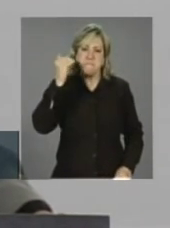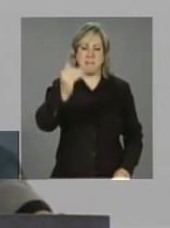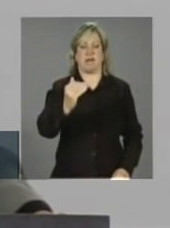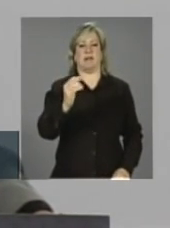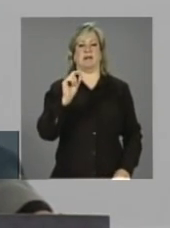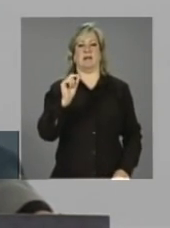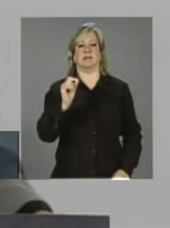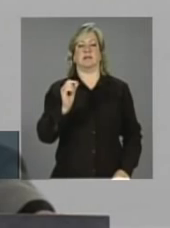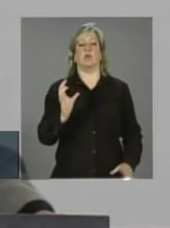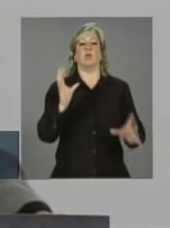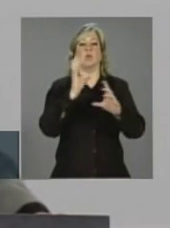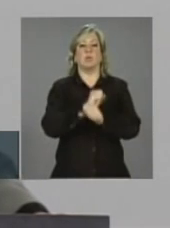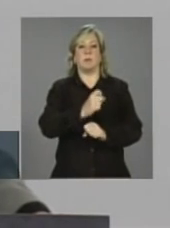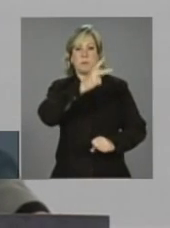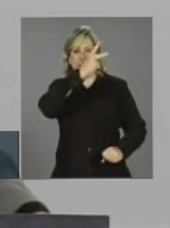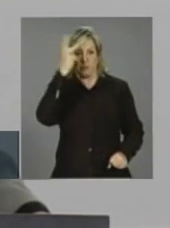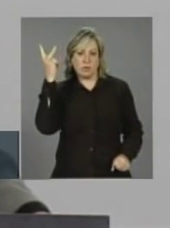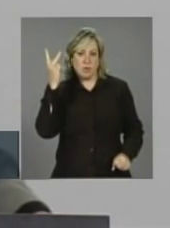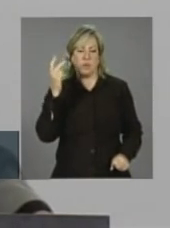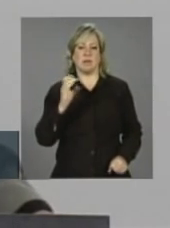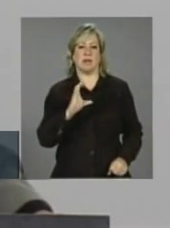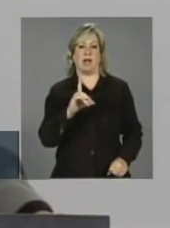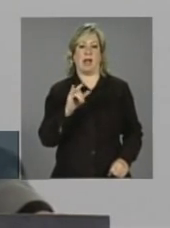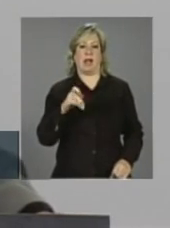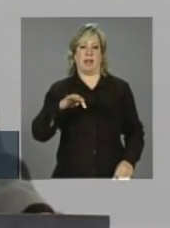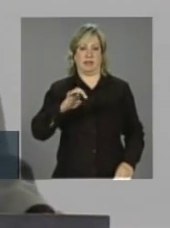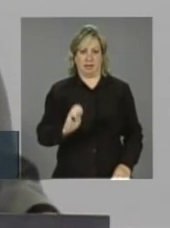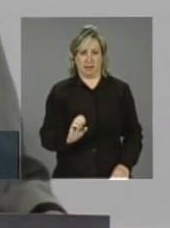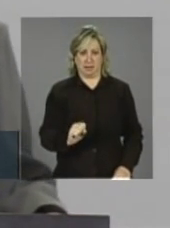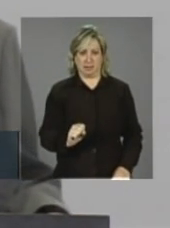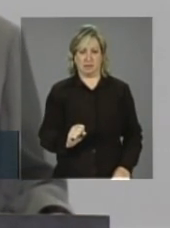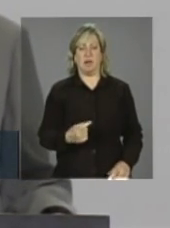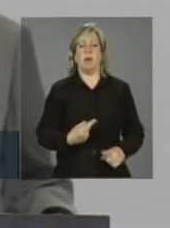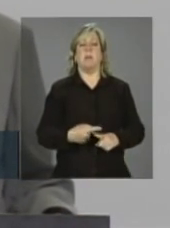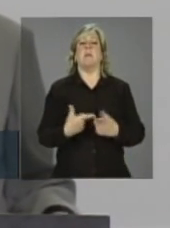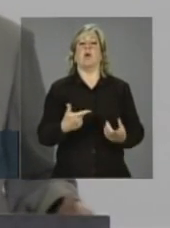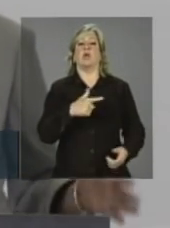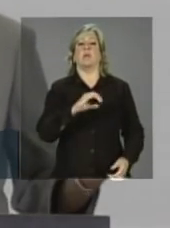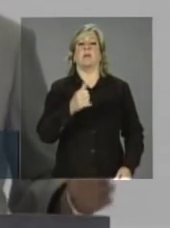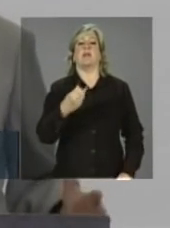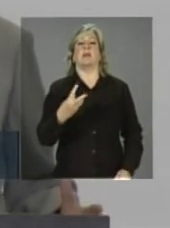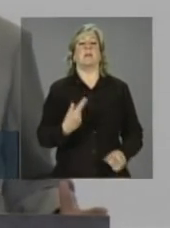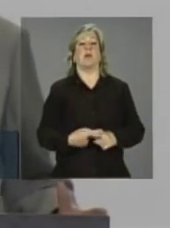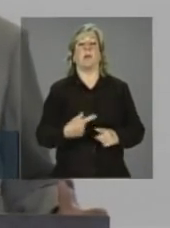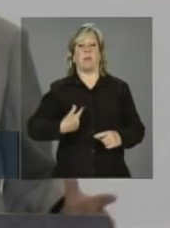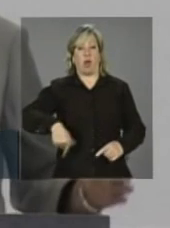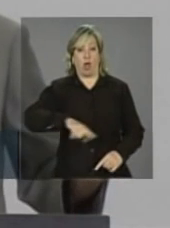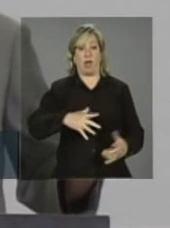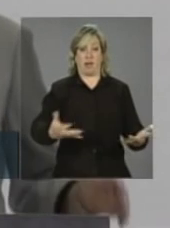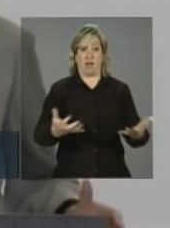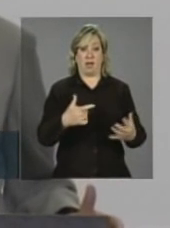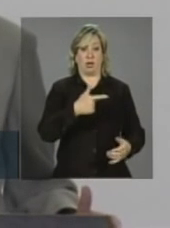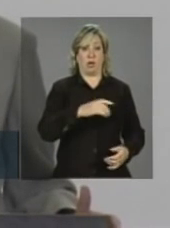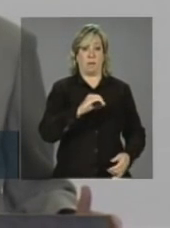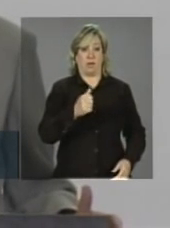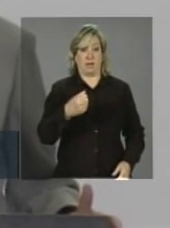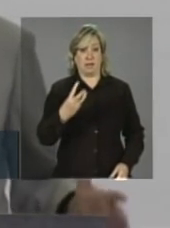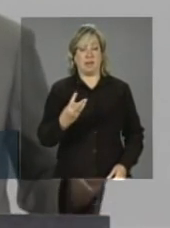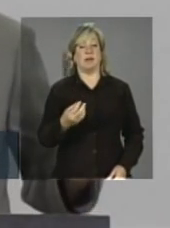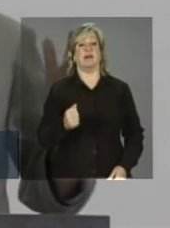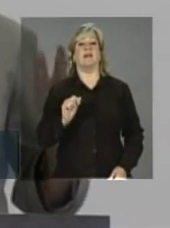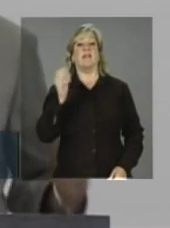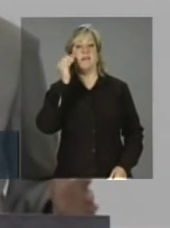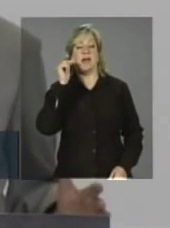a nossa meta. Por que 2013? Porque nós queremos em 2013 rever o